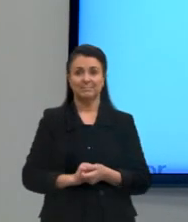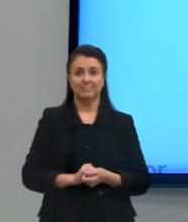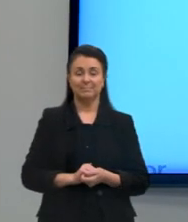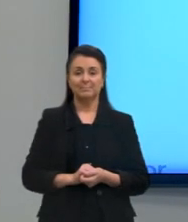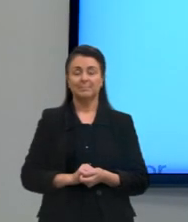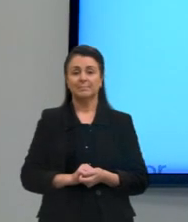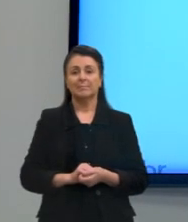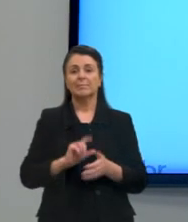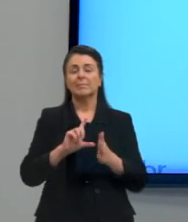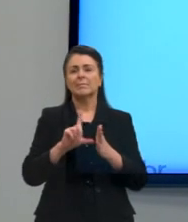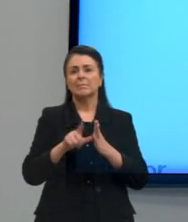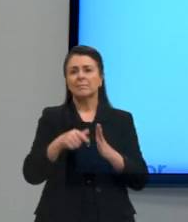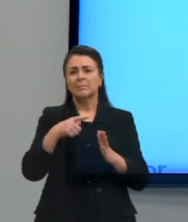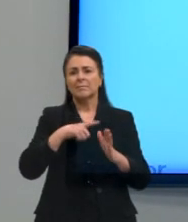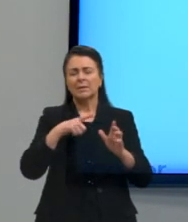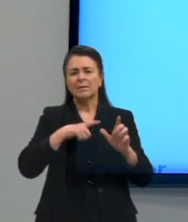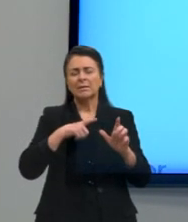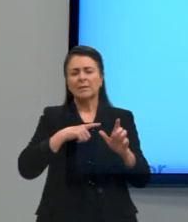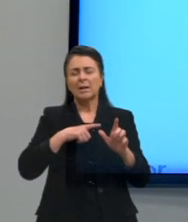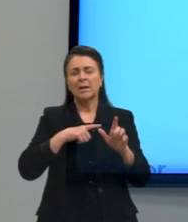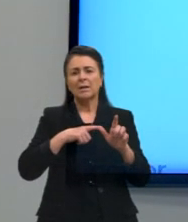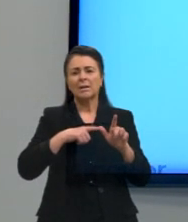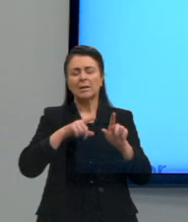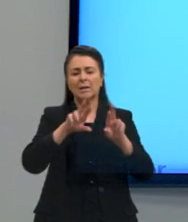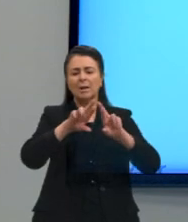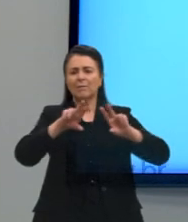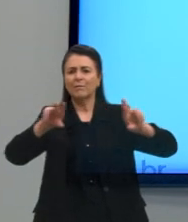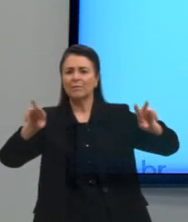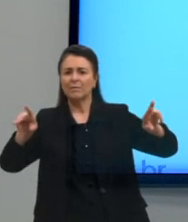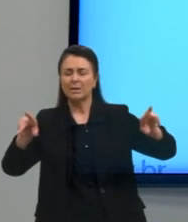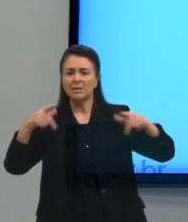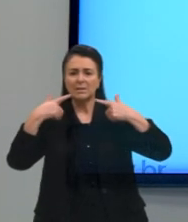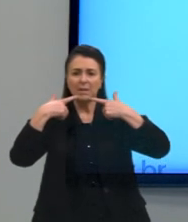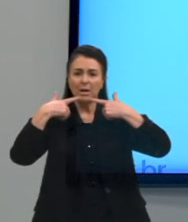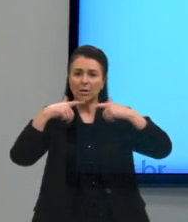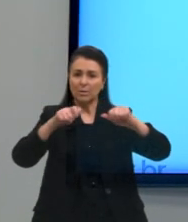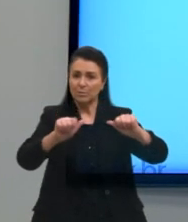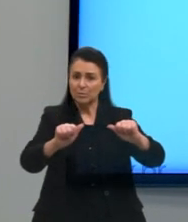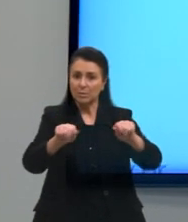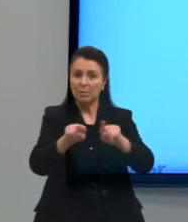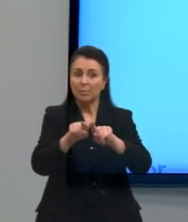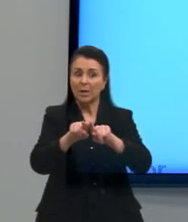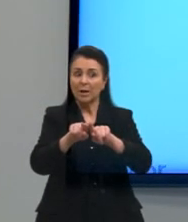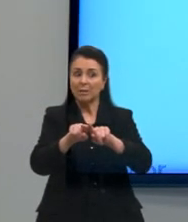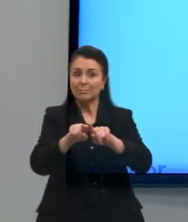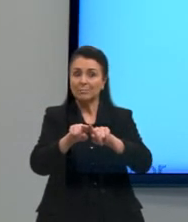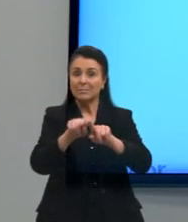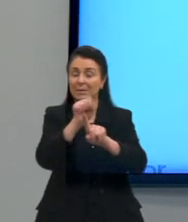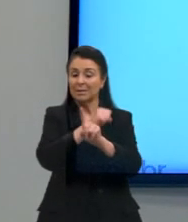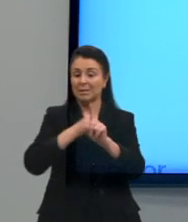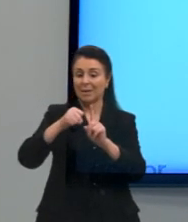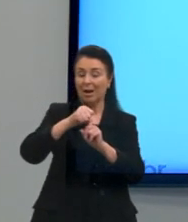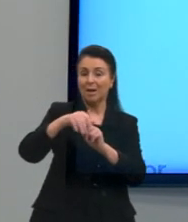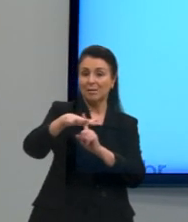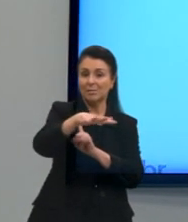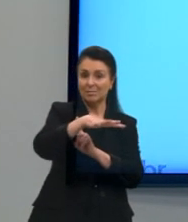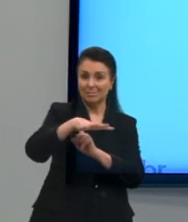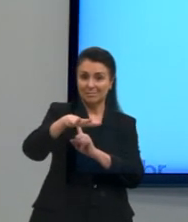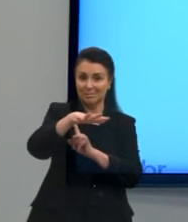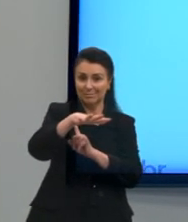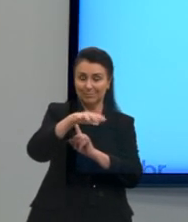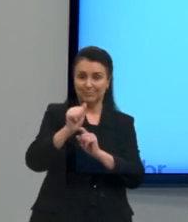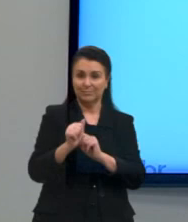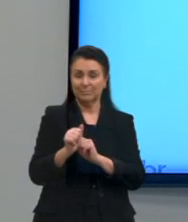Depois a gente tem a variação linguística com relação à questão social. E eu trouxe aqui uma